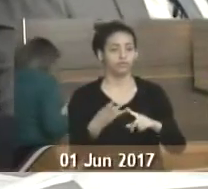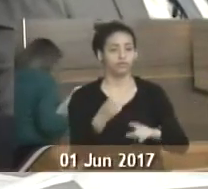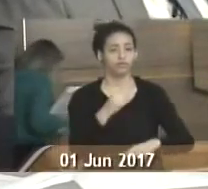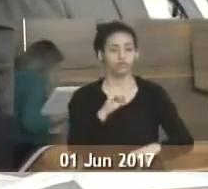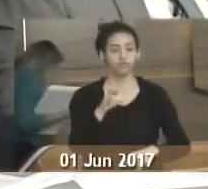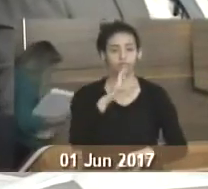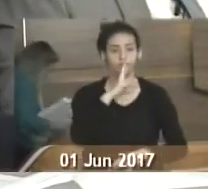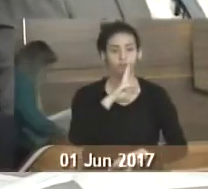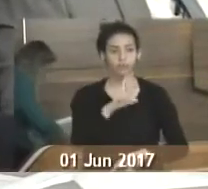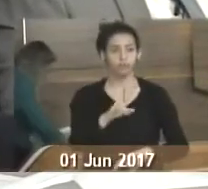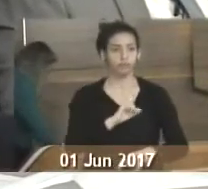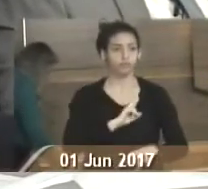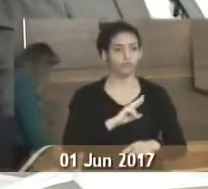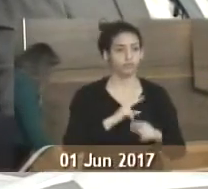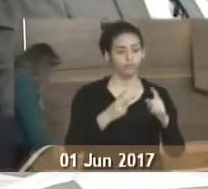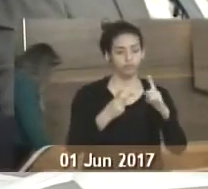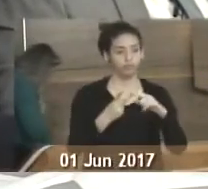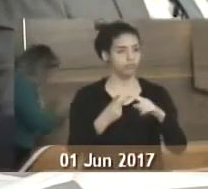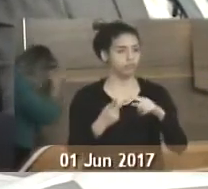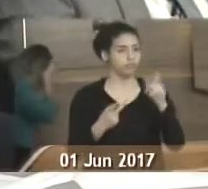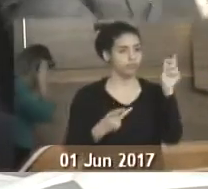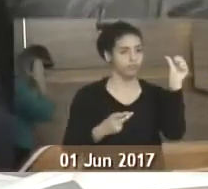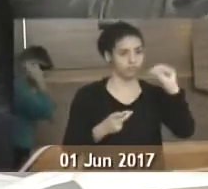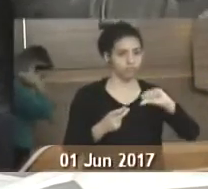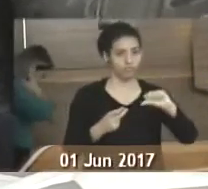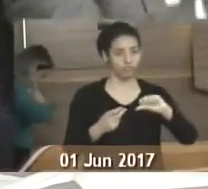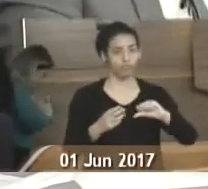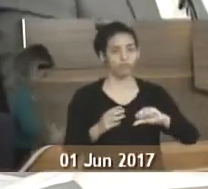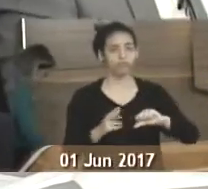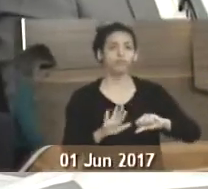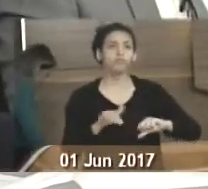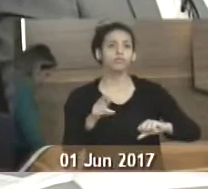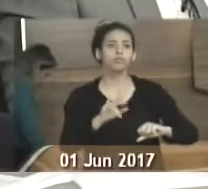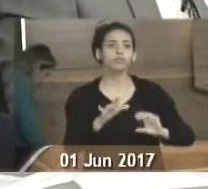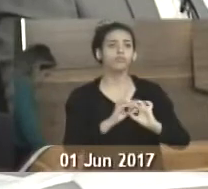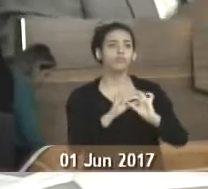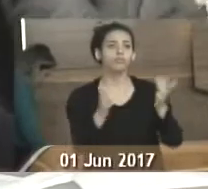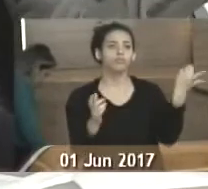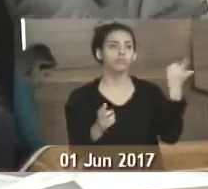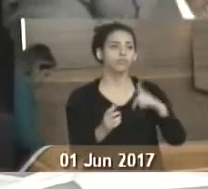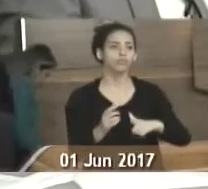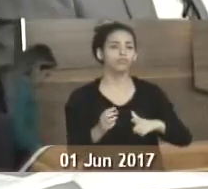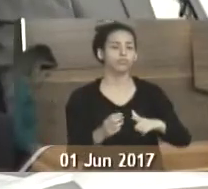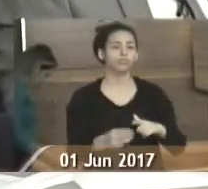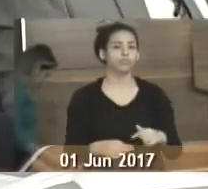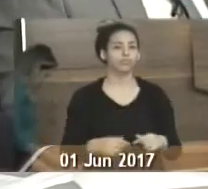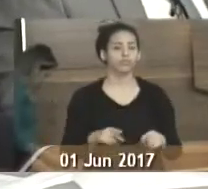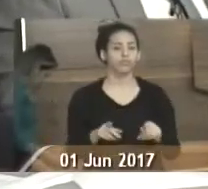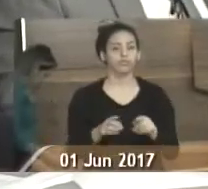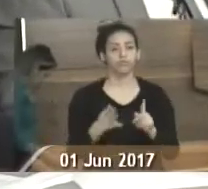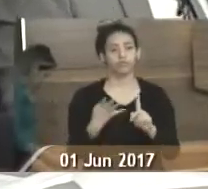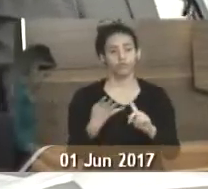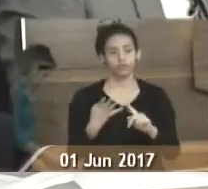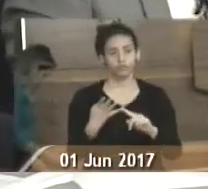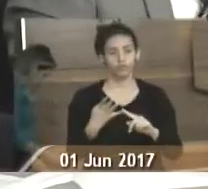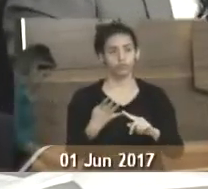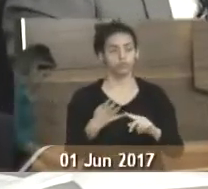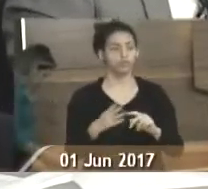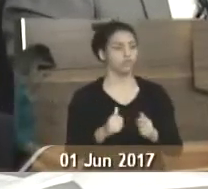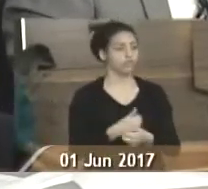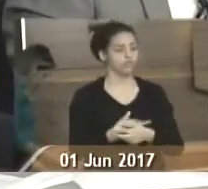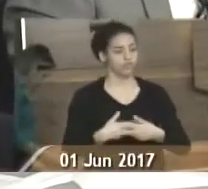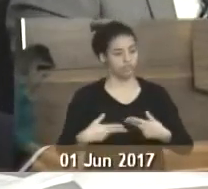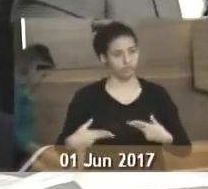Se a resposta do item 2 for negativa, quando será a próxima licitação? 4. Os fornecimentos dos materiais cirúrgicos e